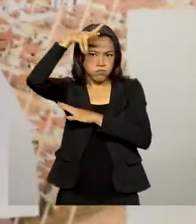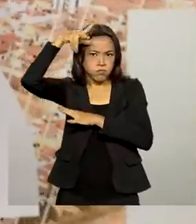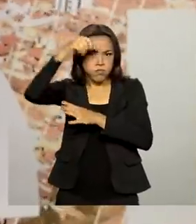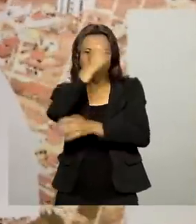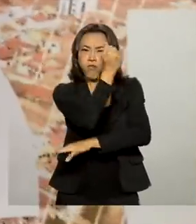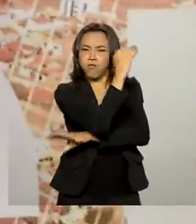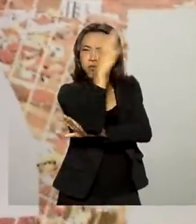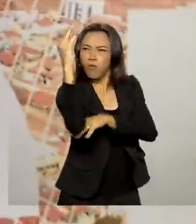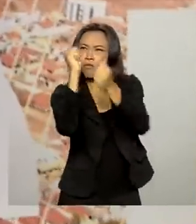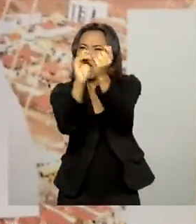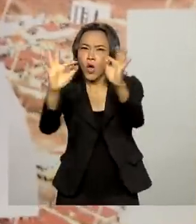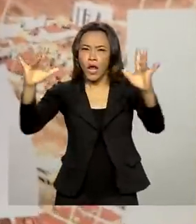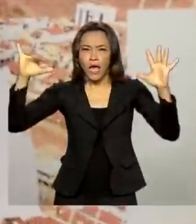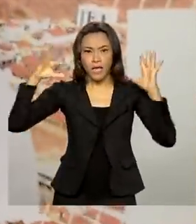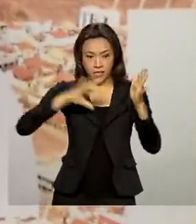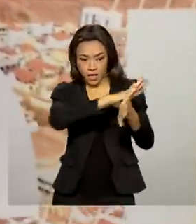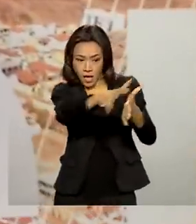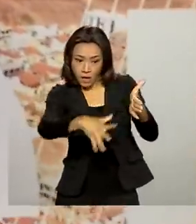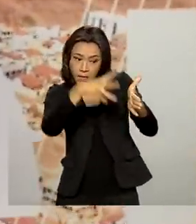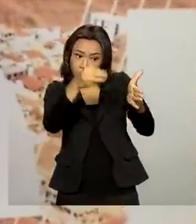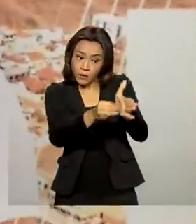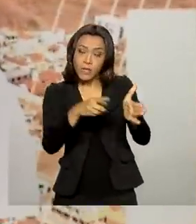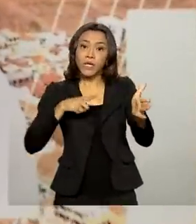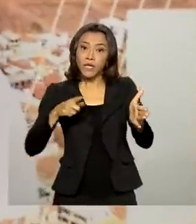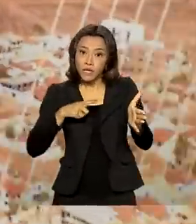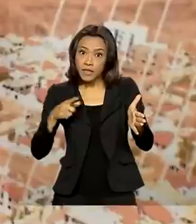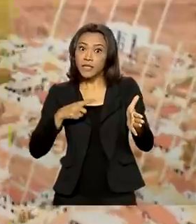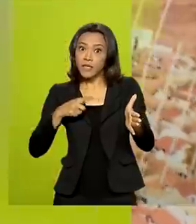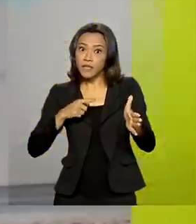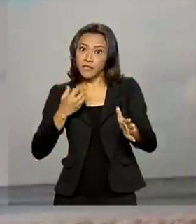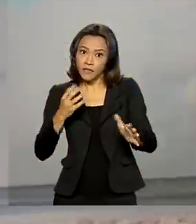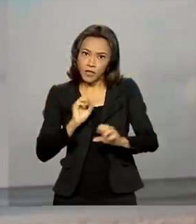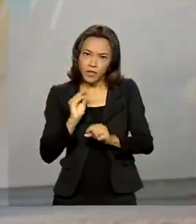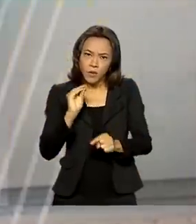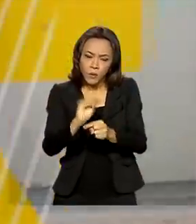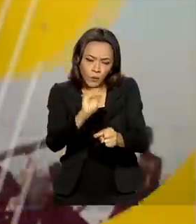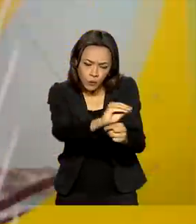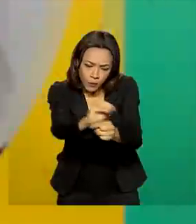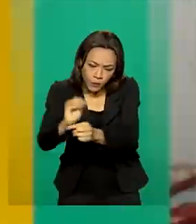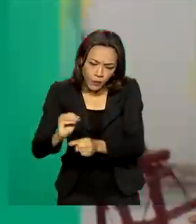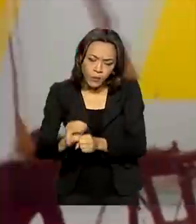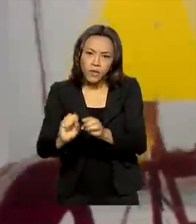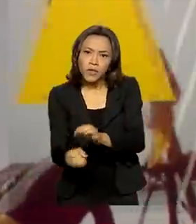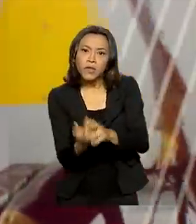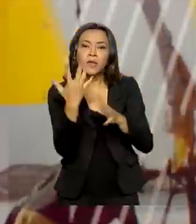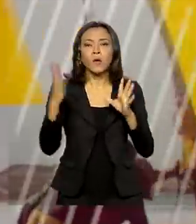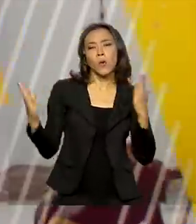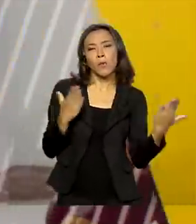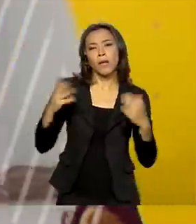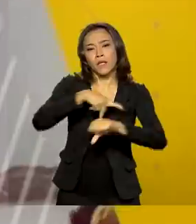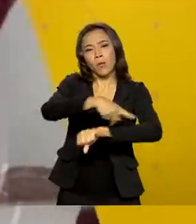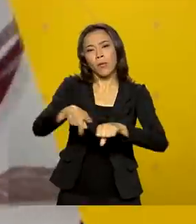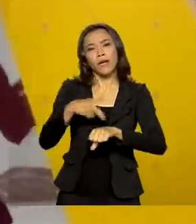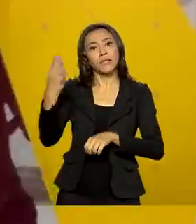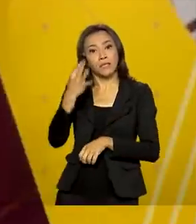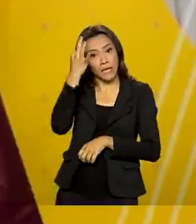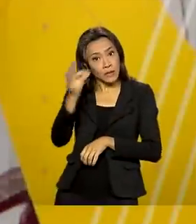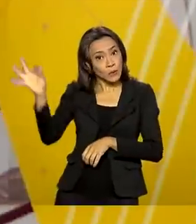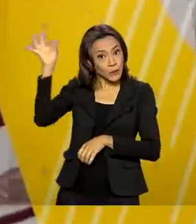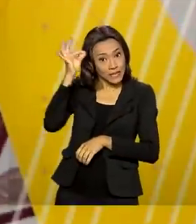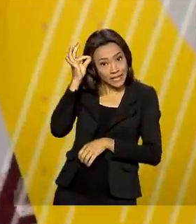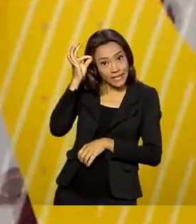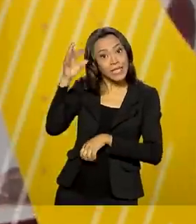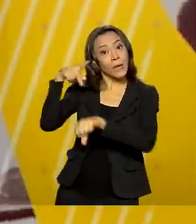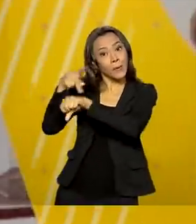quadrados de áreas recuperadas do desmatamento em 2020, o que equivale ao tamanho da Tunísia, país localizado na África. O